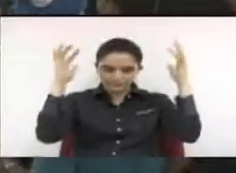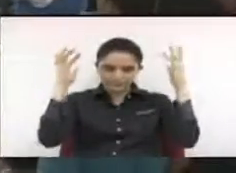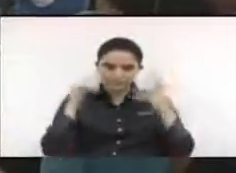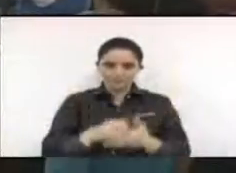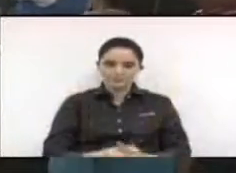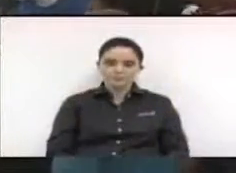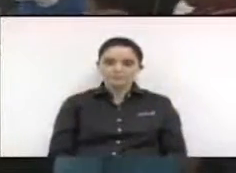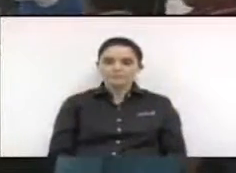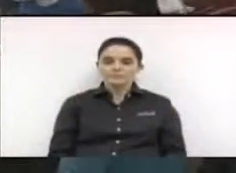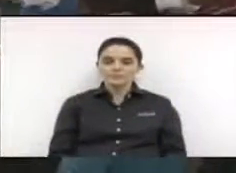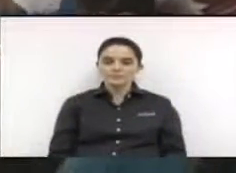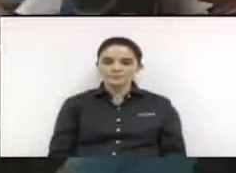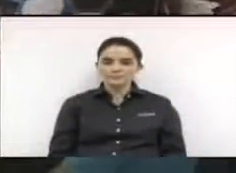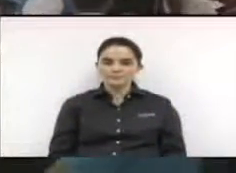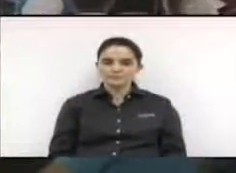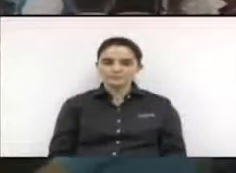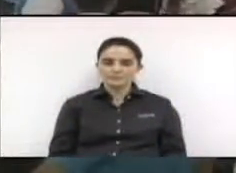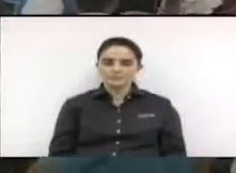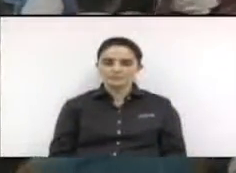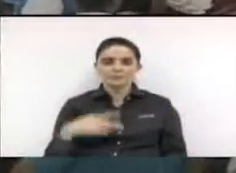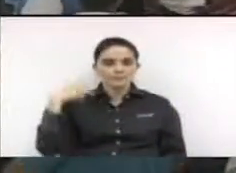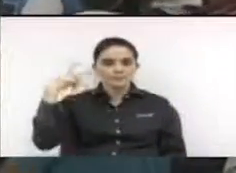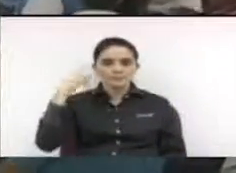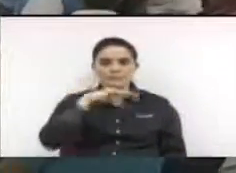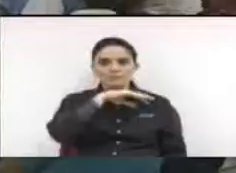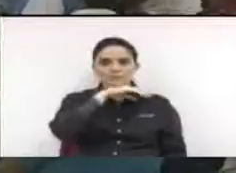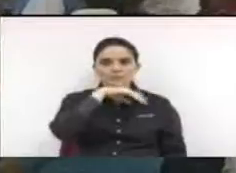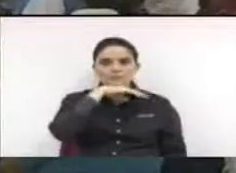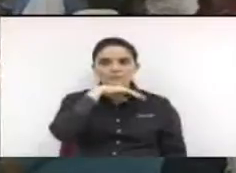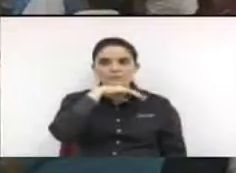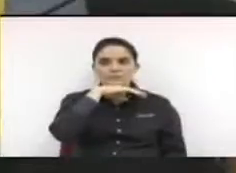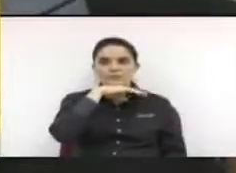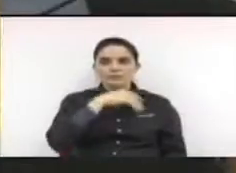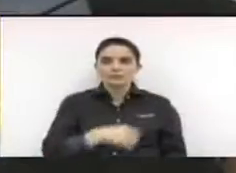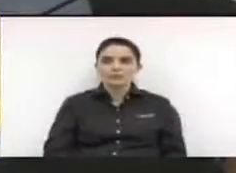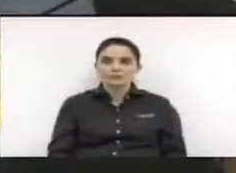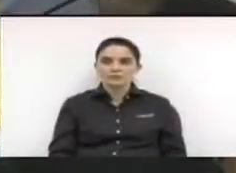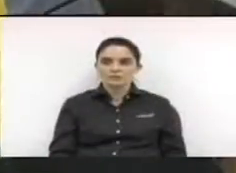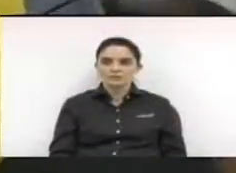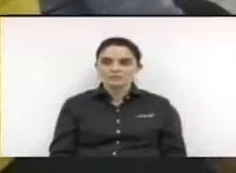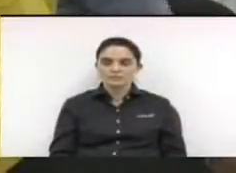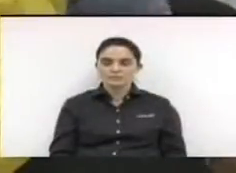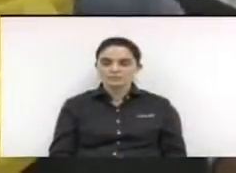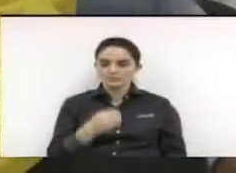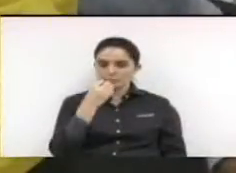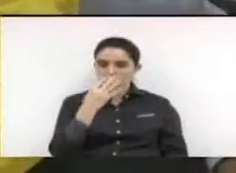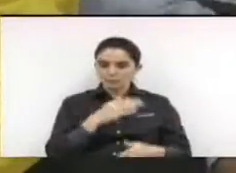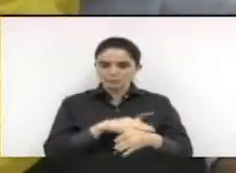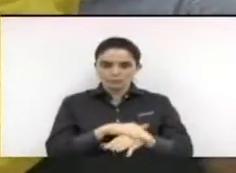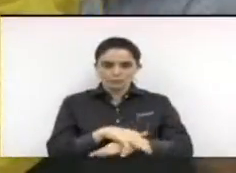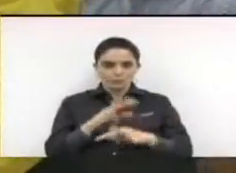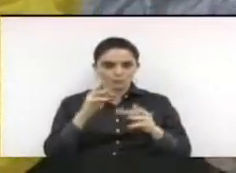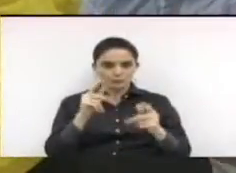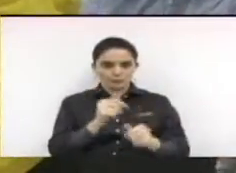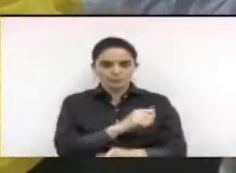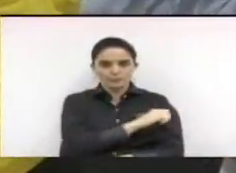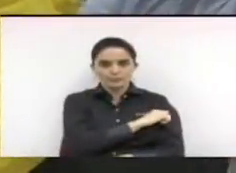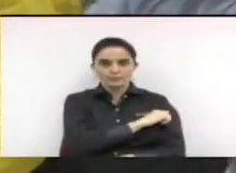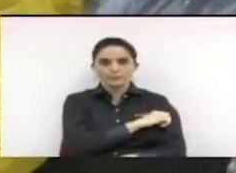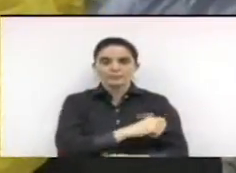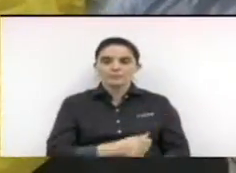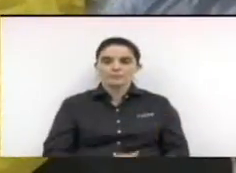uma questão de ordem do vereador André boa noite a todos boa noite a todos os alunos aqui